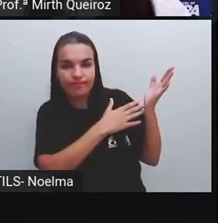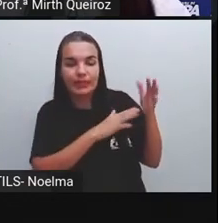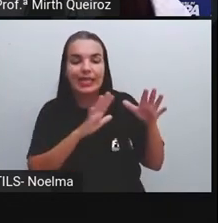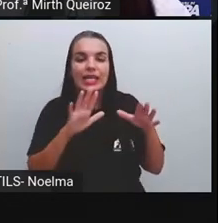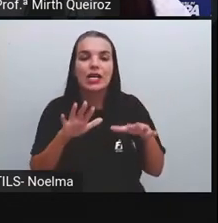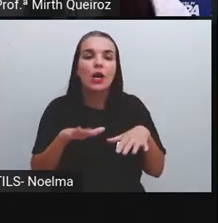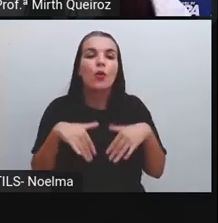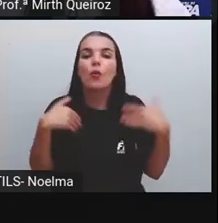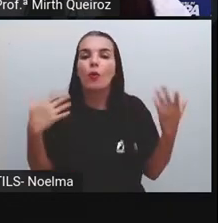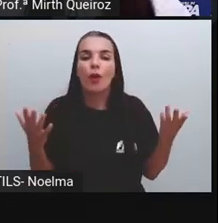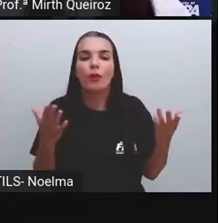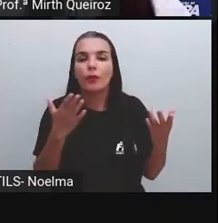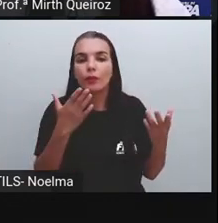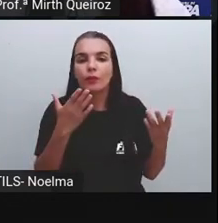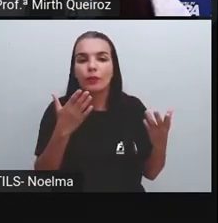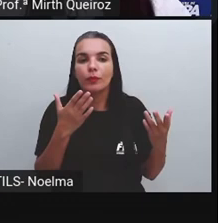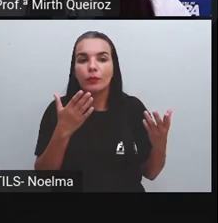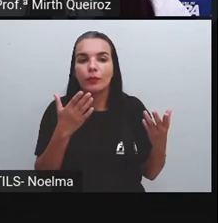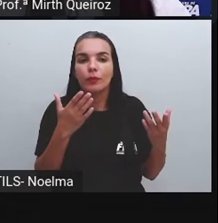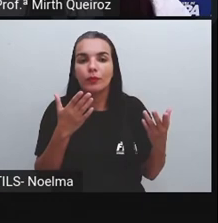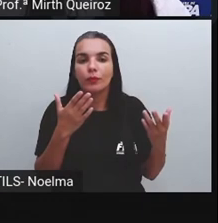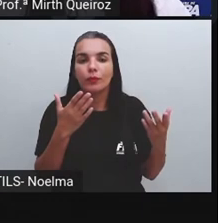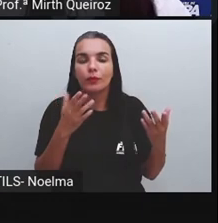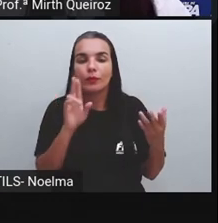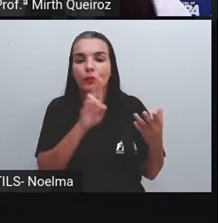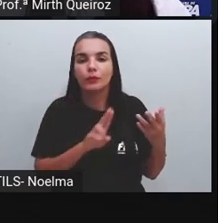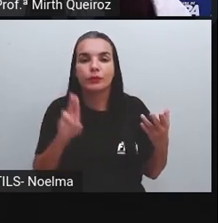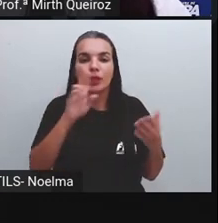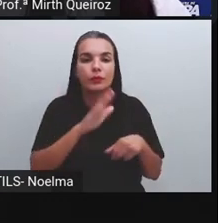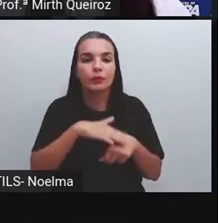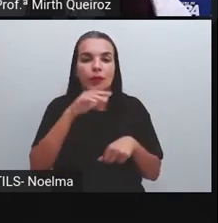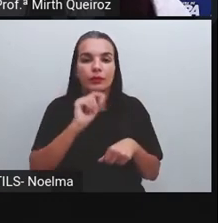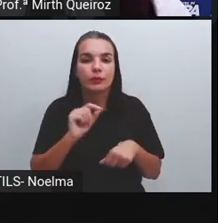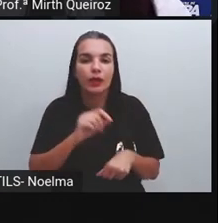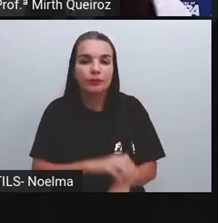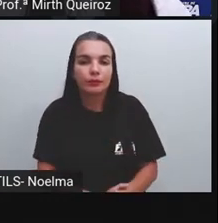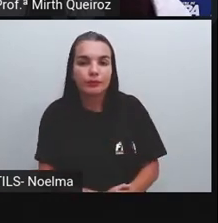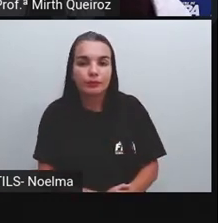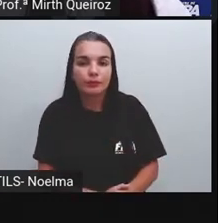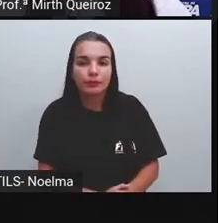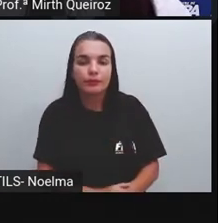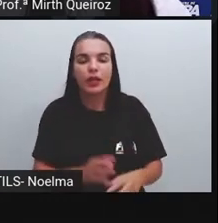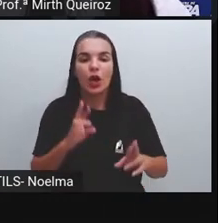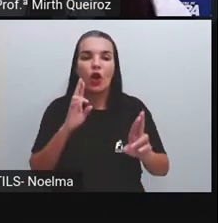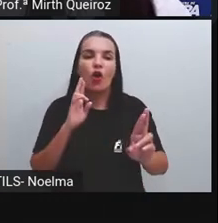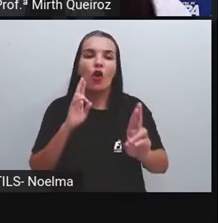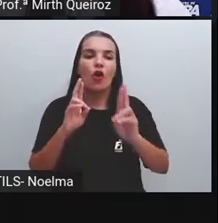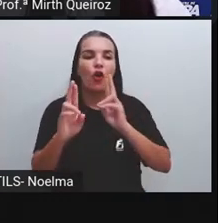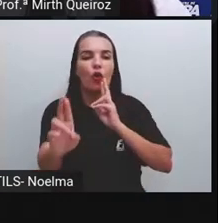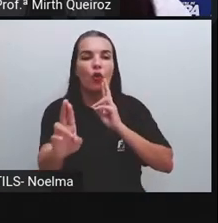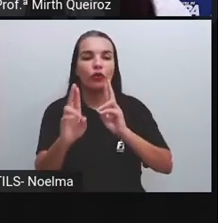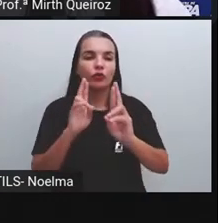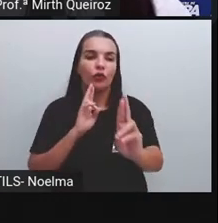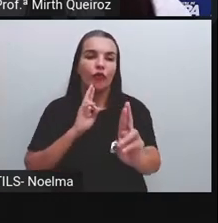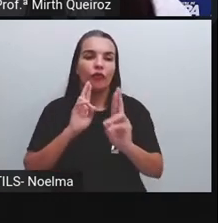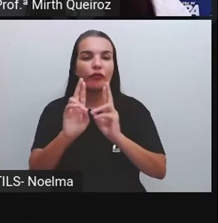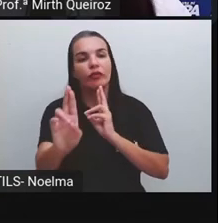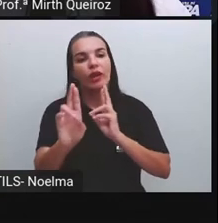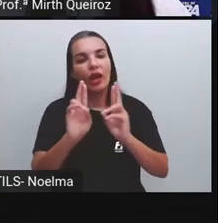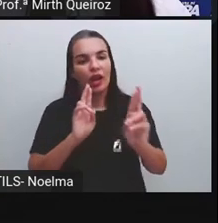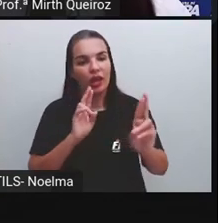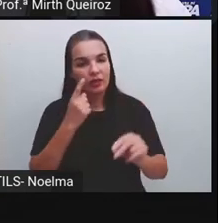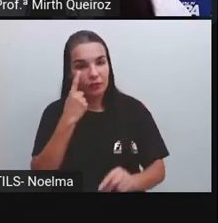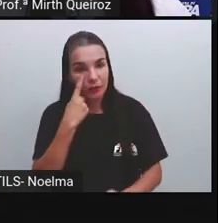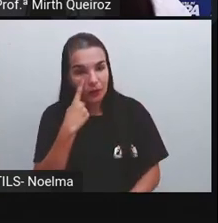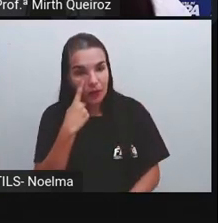Qual foi o tipo de transporte mais utilizado? Foi o transporte rodoviário. Note aí que a cor